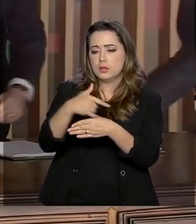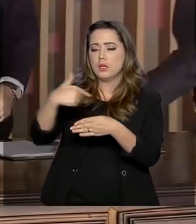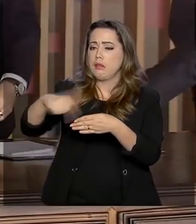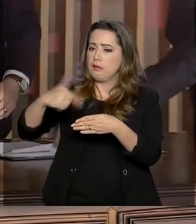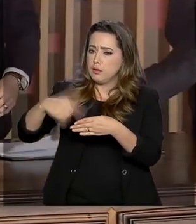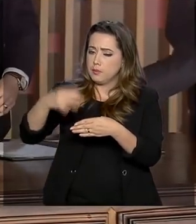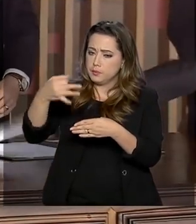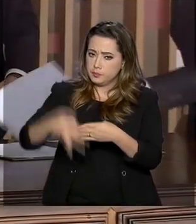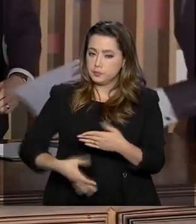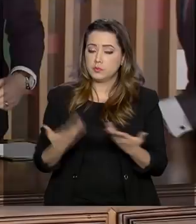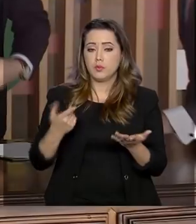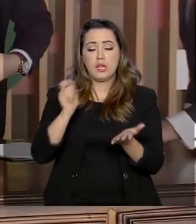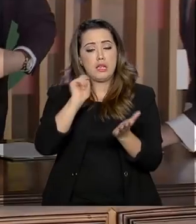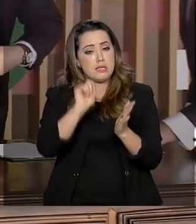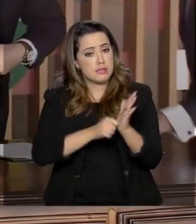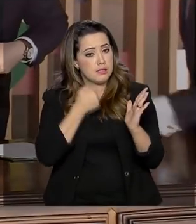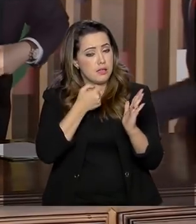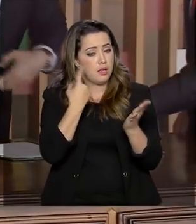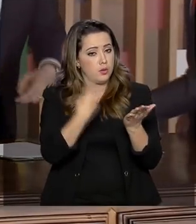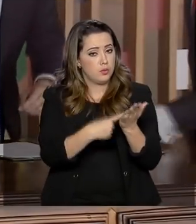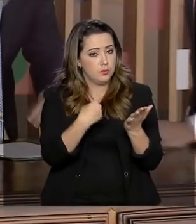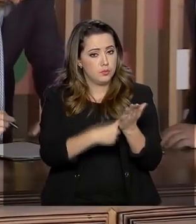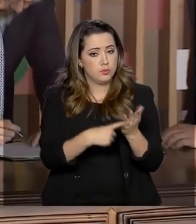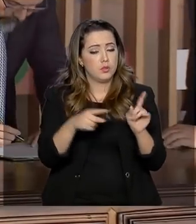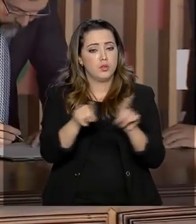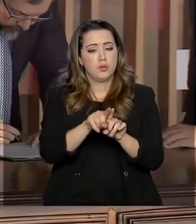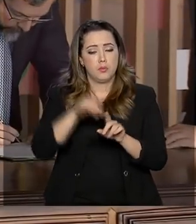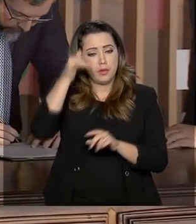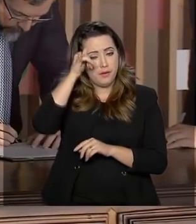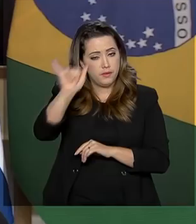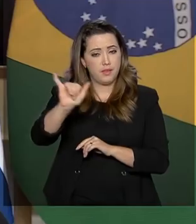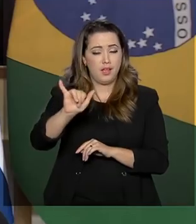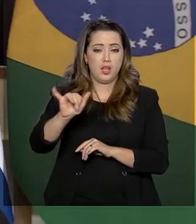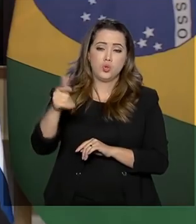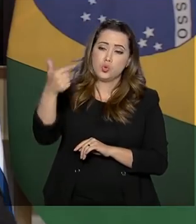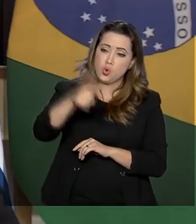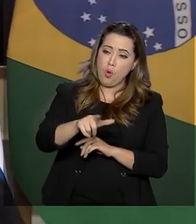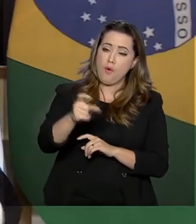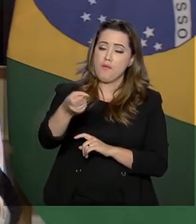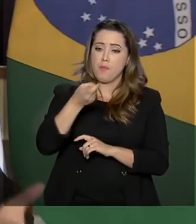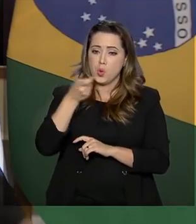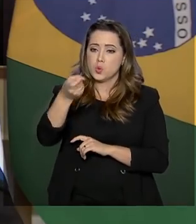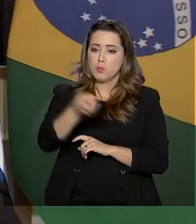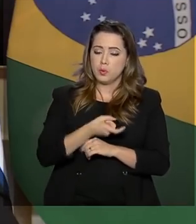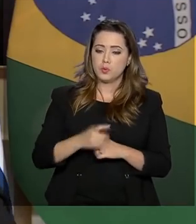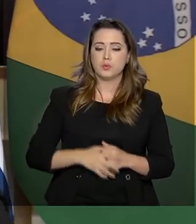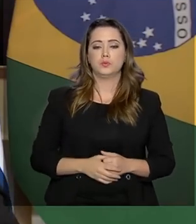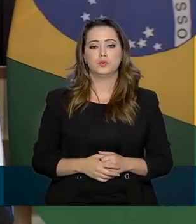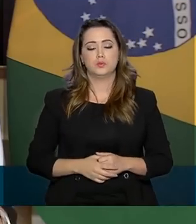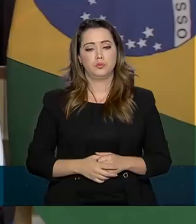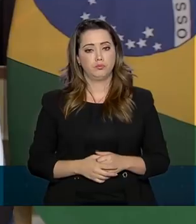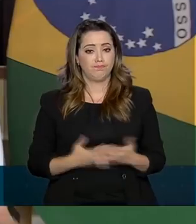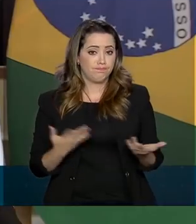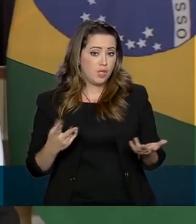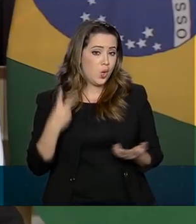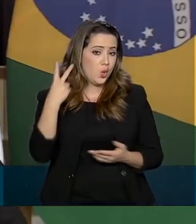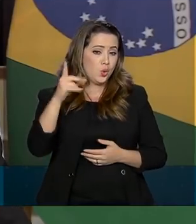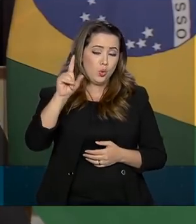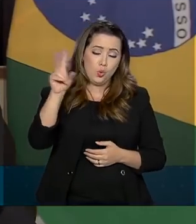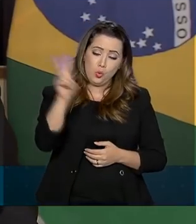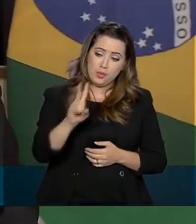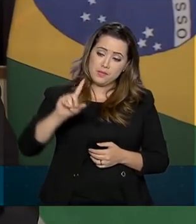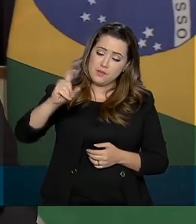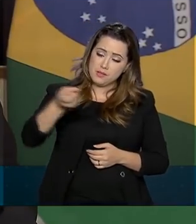Brasília, e assinaram um acordo para eliminar dupla tributação. A dupla tributação é um desses instrumentos de atualização